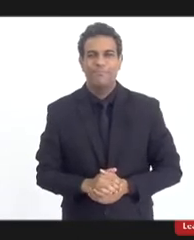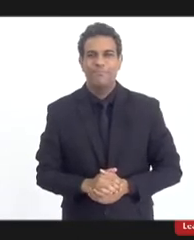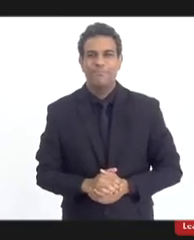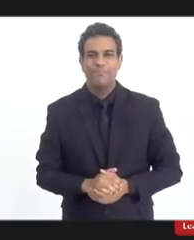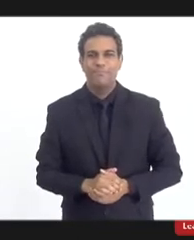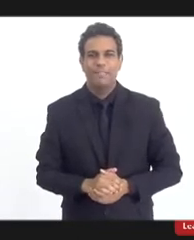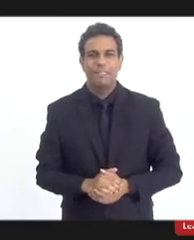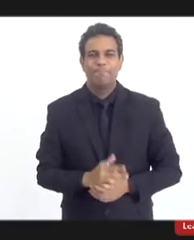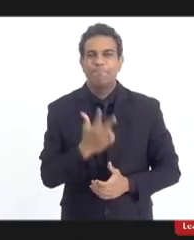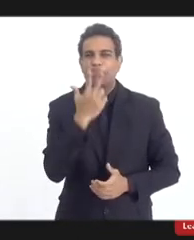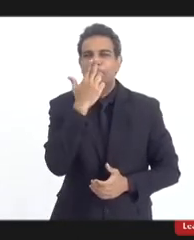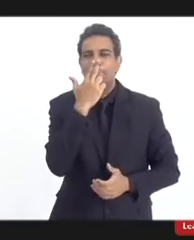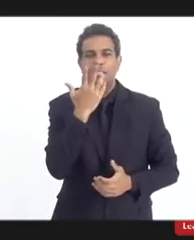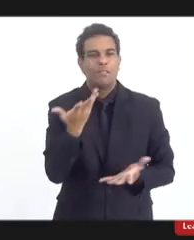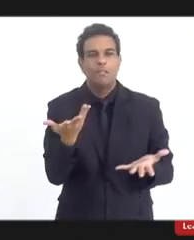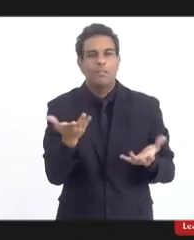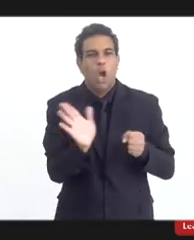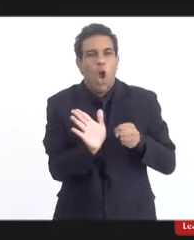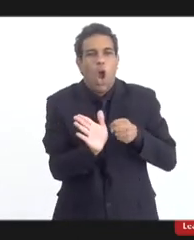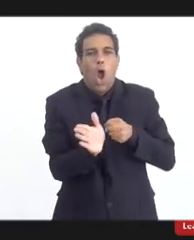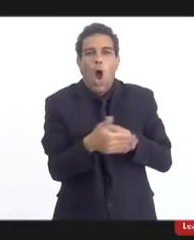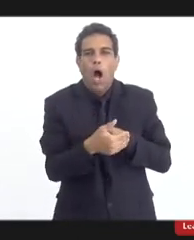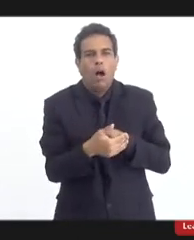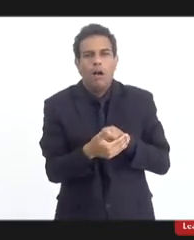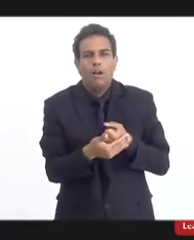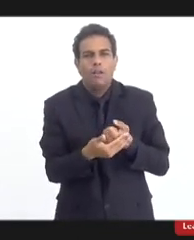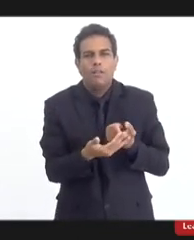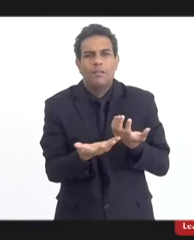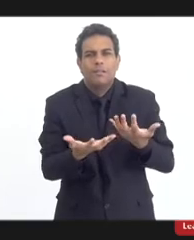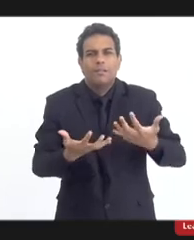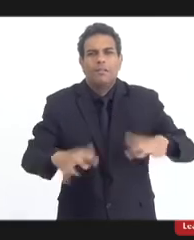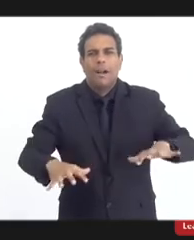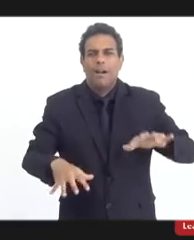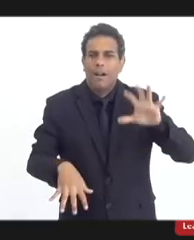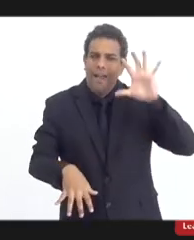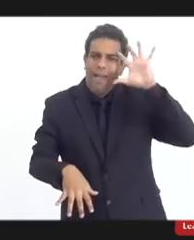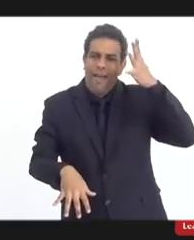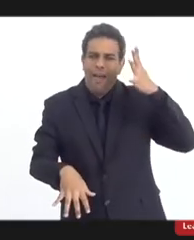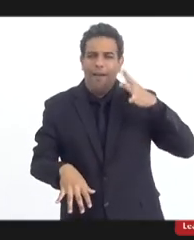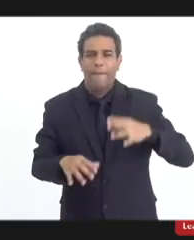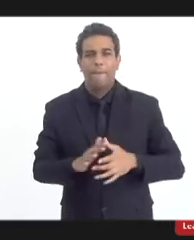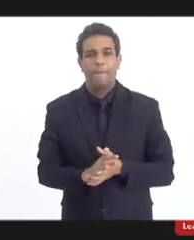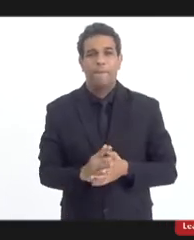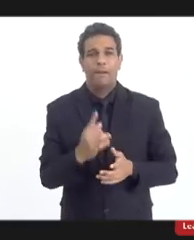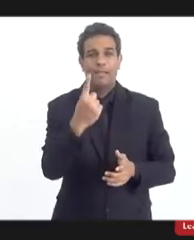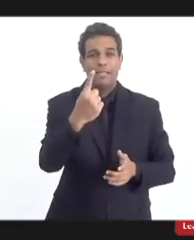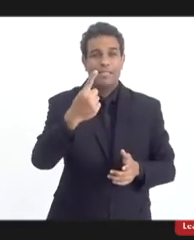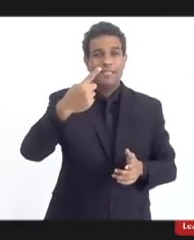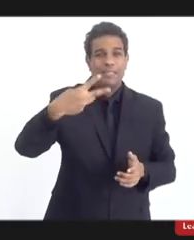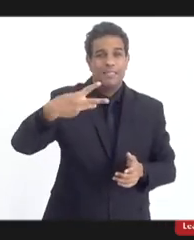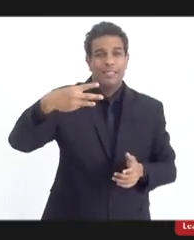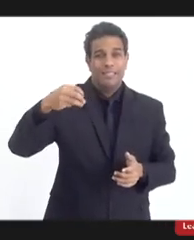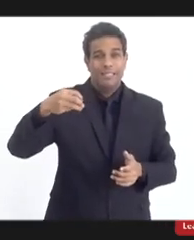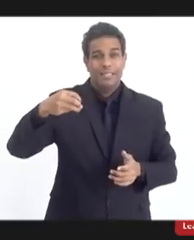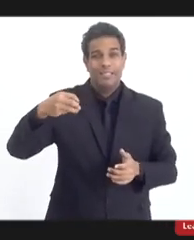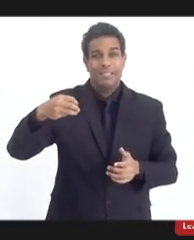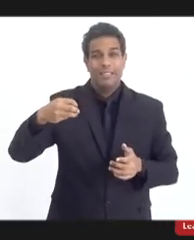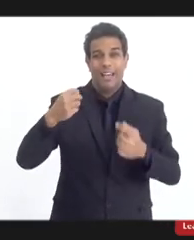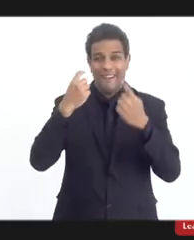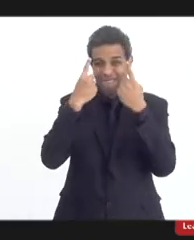essa omissão, porque, reparem o seguinte, 130 ataques por mês